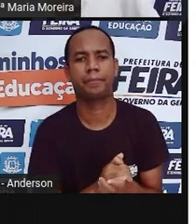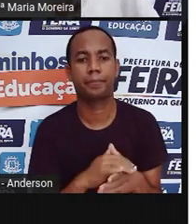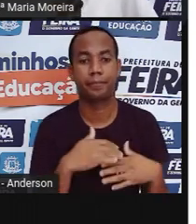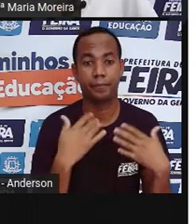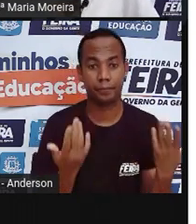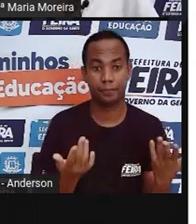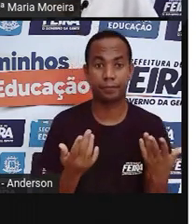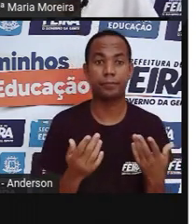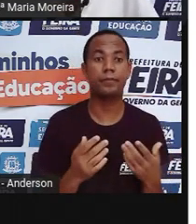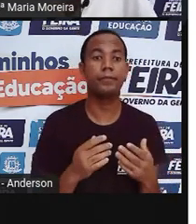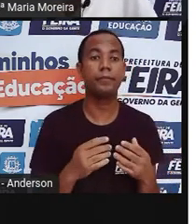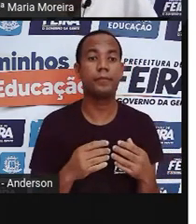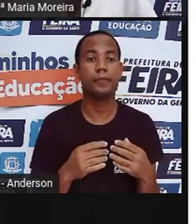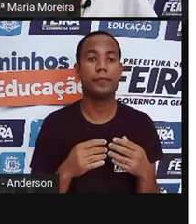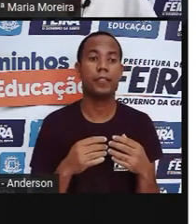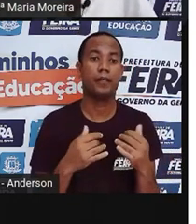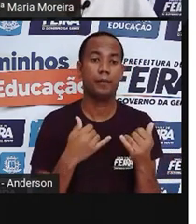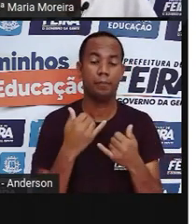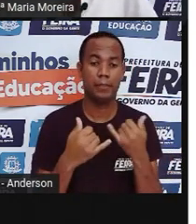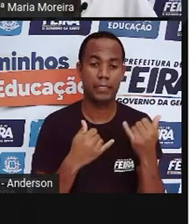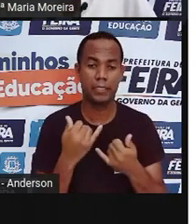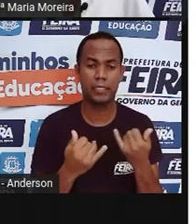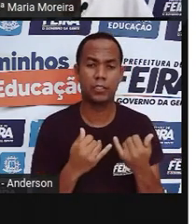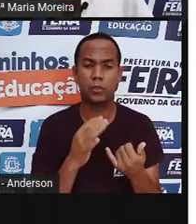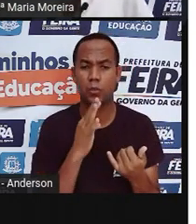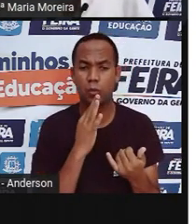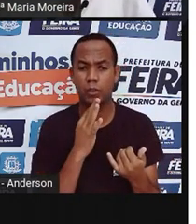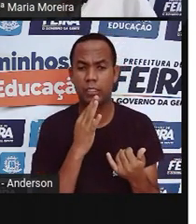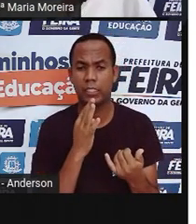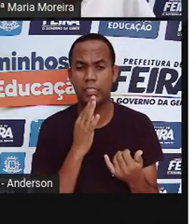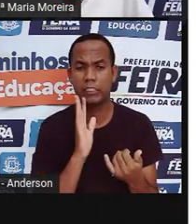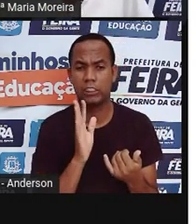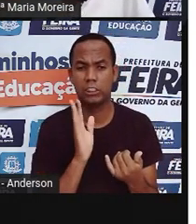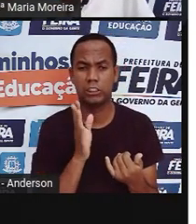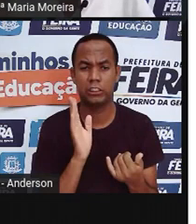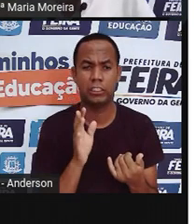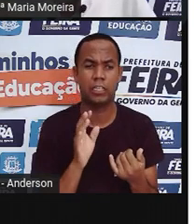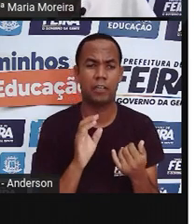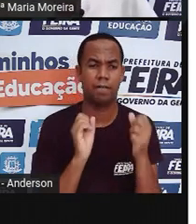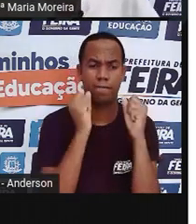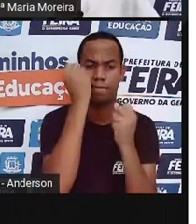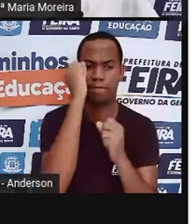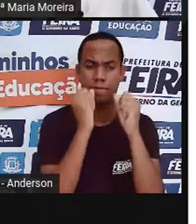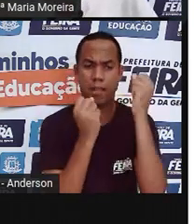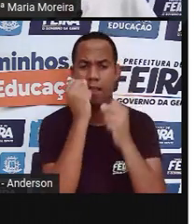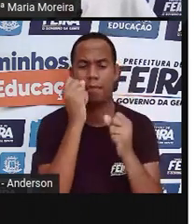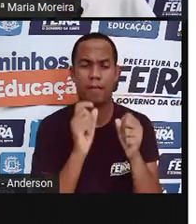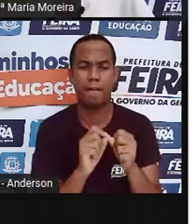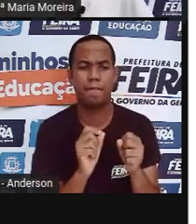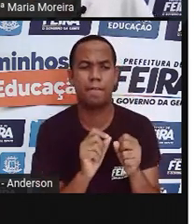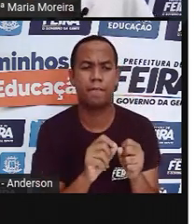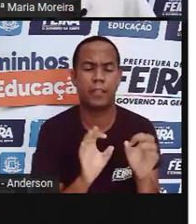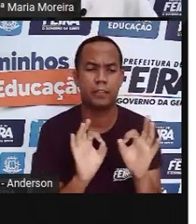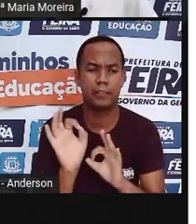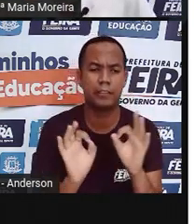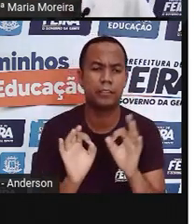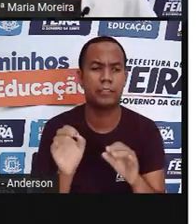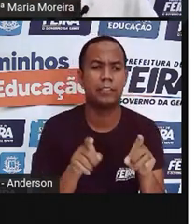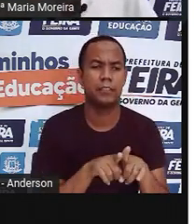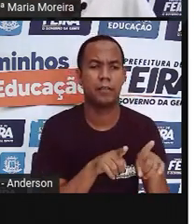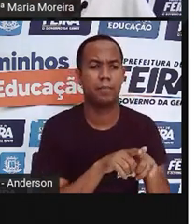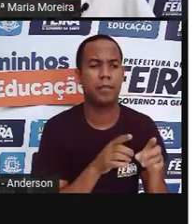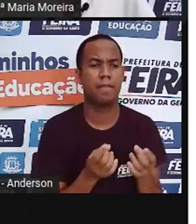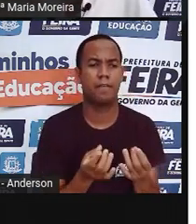Bom, mas os brinquedos, né? Como a gente conhece hoje, ou seja, fabricado por uma indústria e comercializados pela internet, em